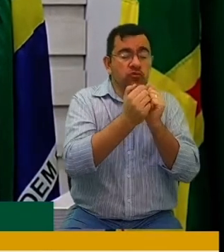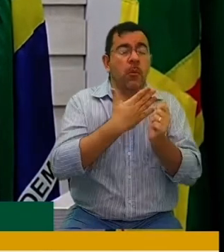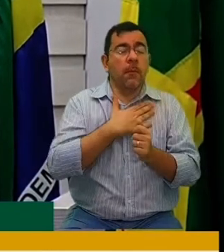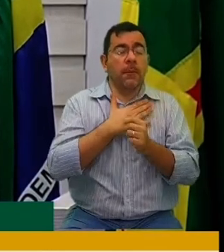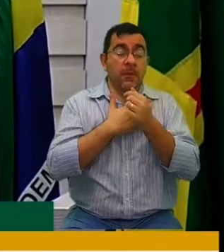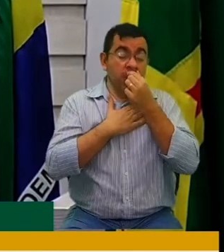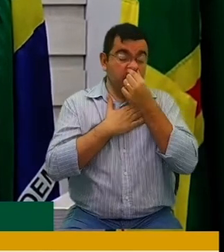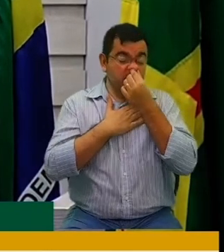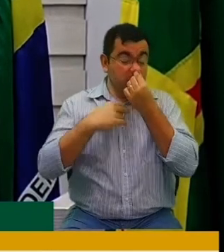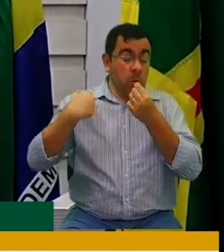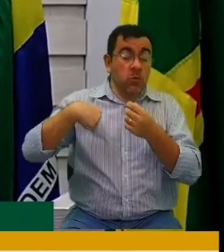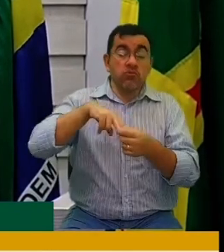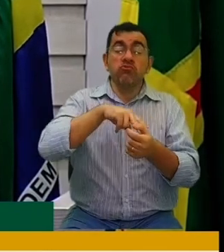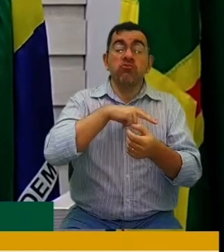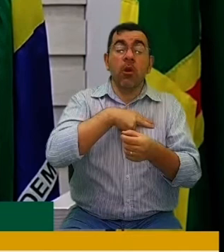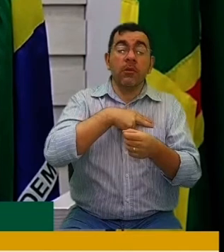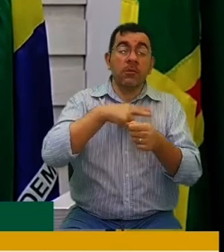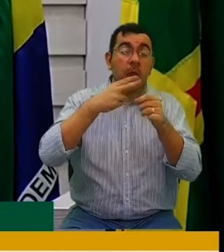cidade.